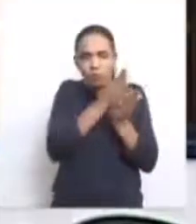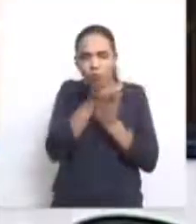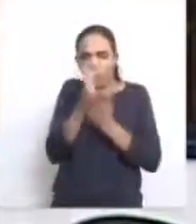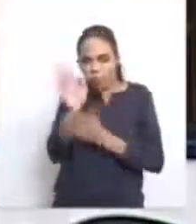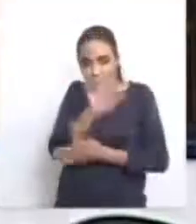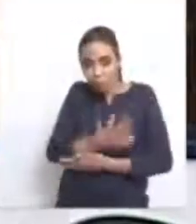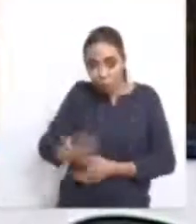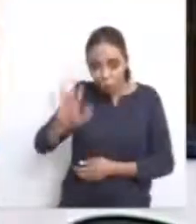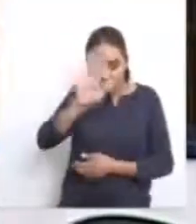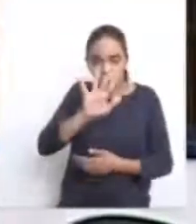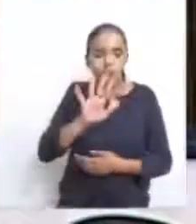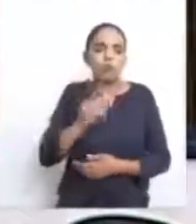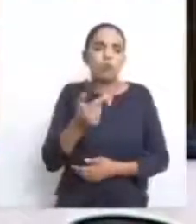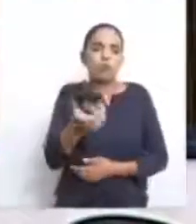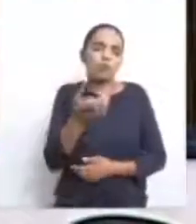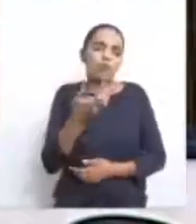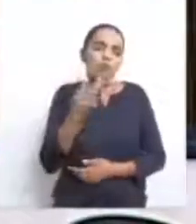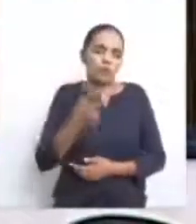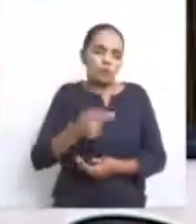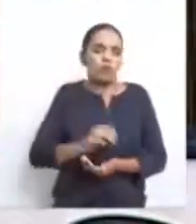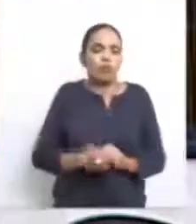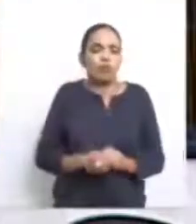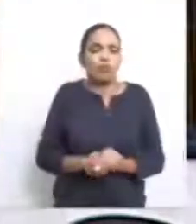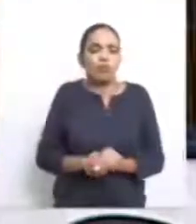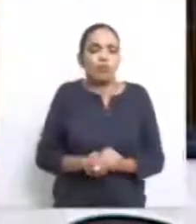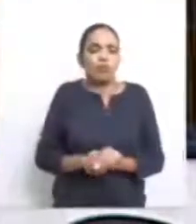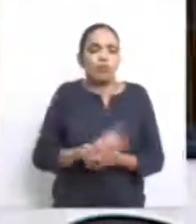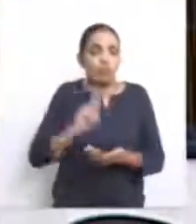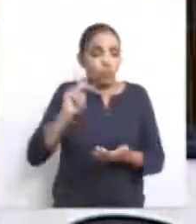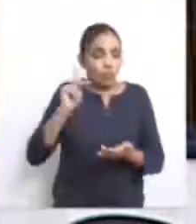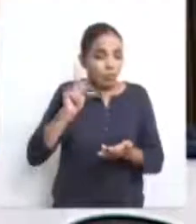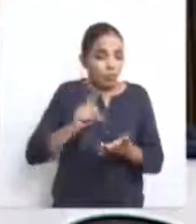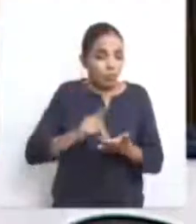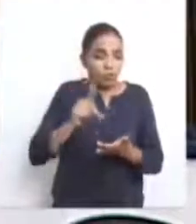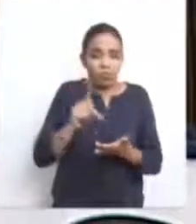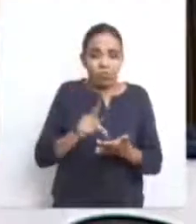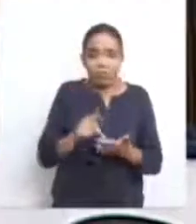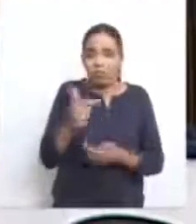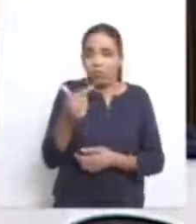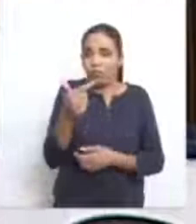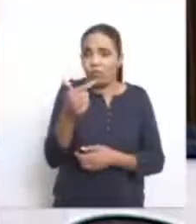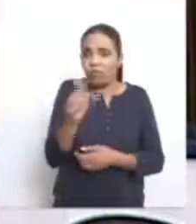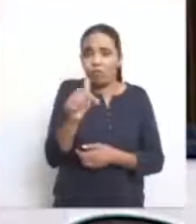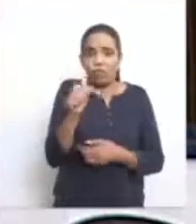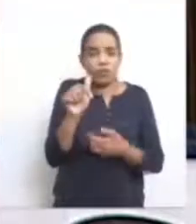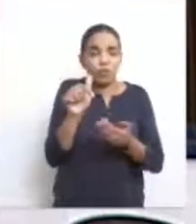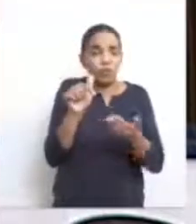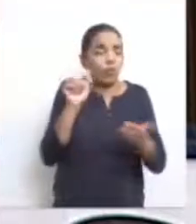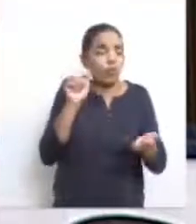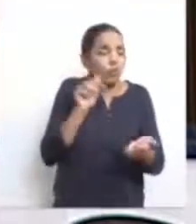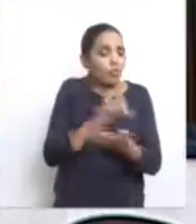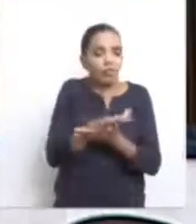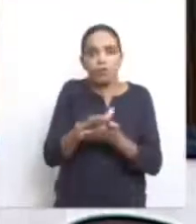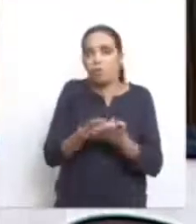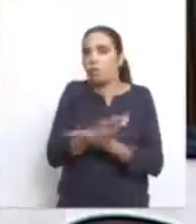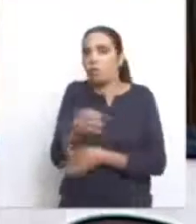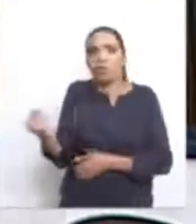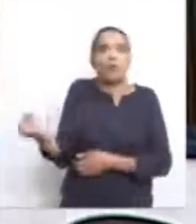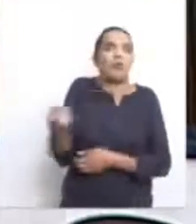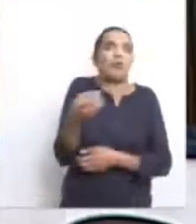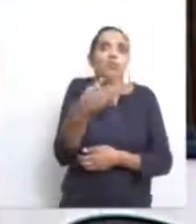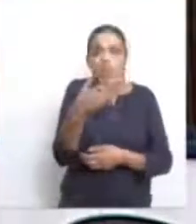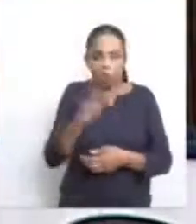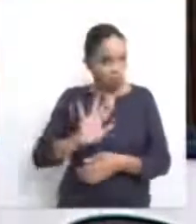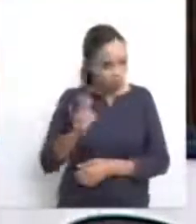gerais. E eu quero dizer que realmente não tem novidade significativa em relação ao modelo